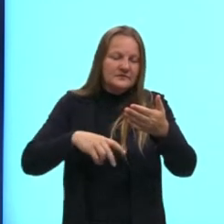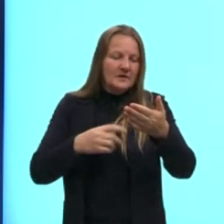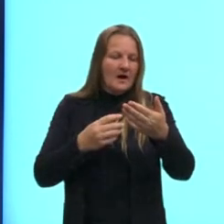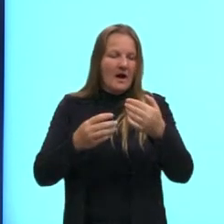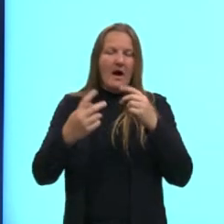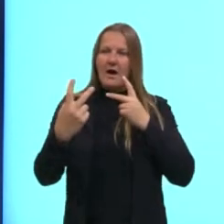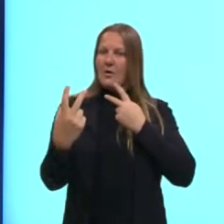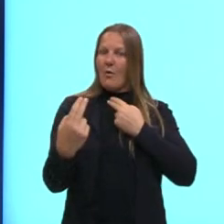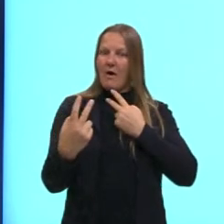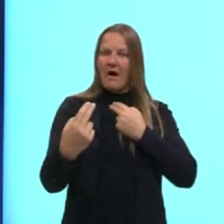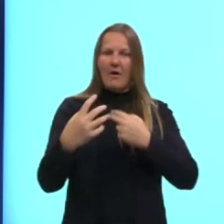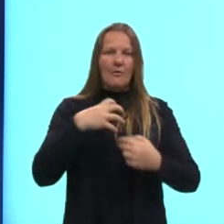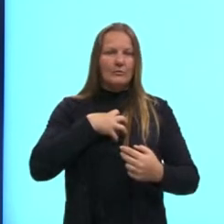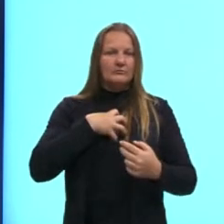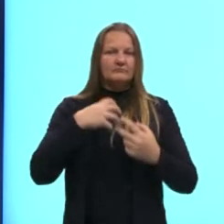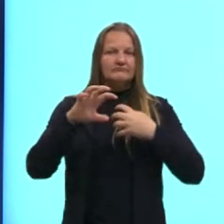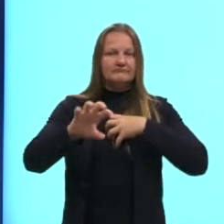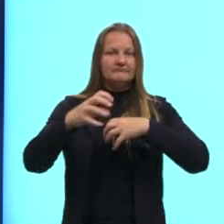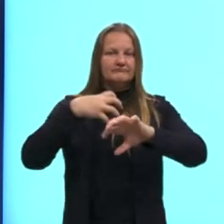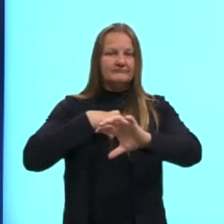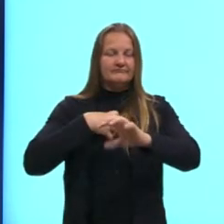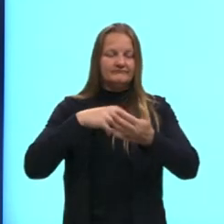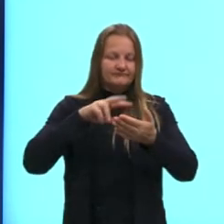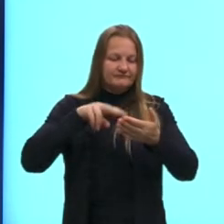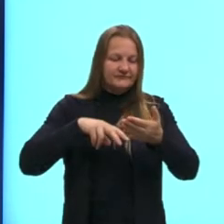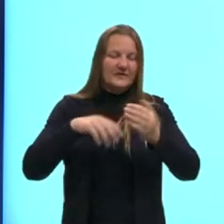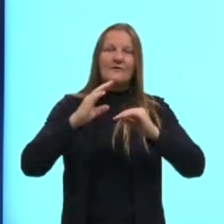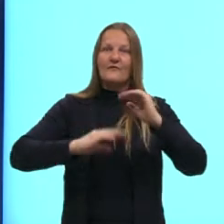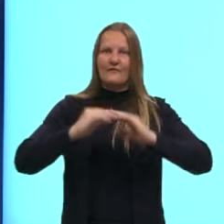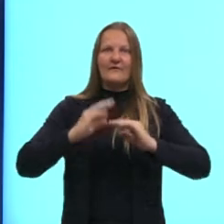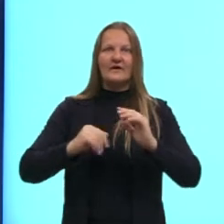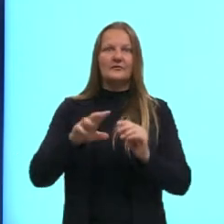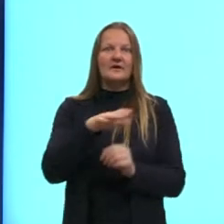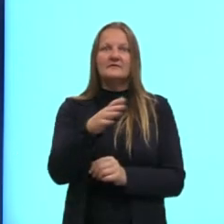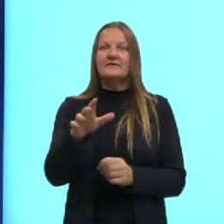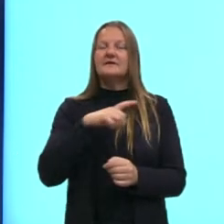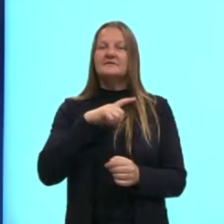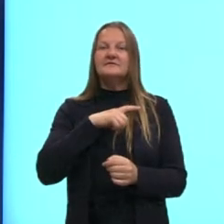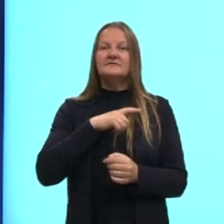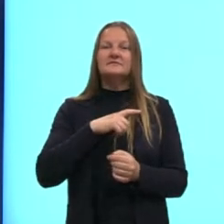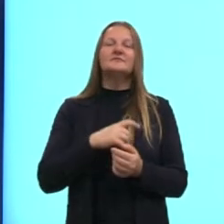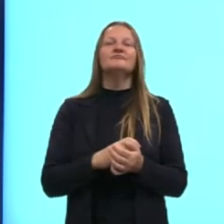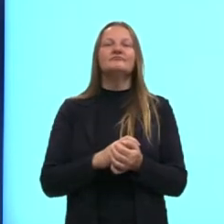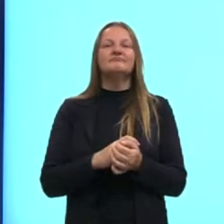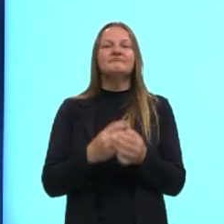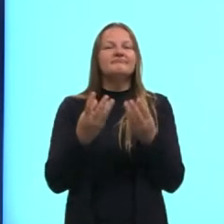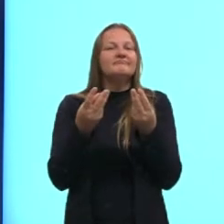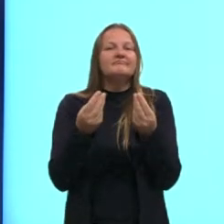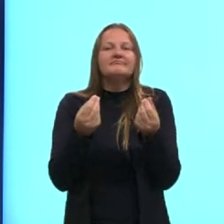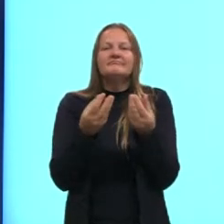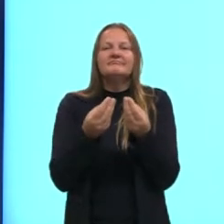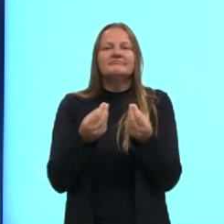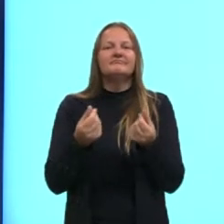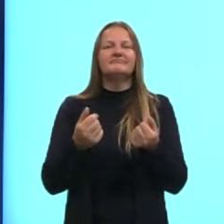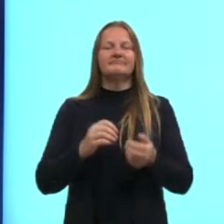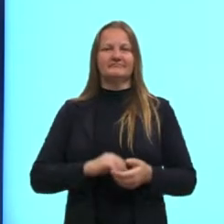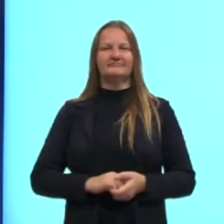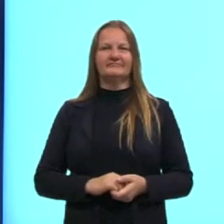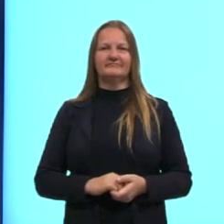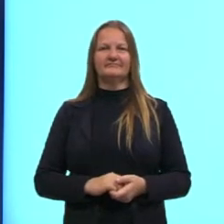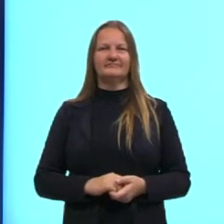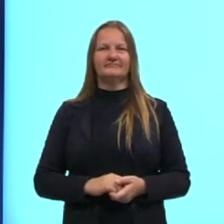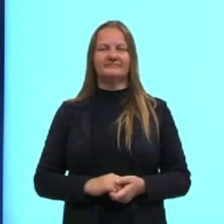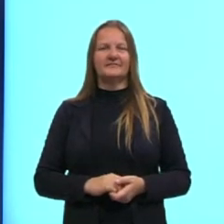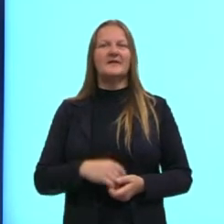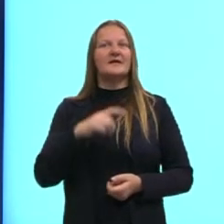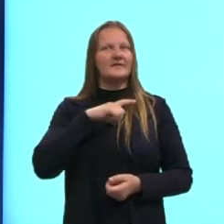de uma maneira diferente. Fato esses que muitas vezes passam despercebidos. Então, gente vai ter